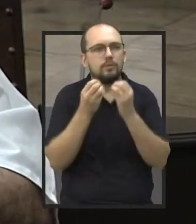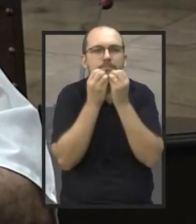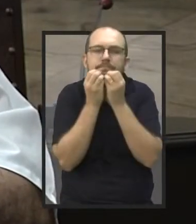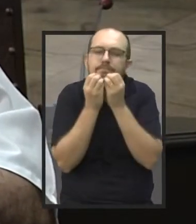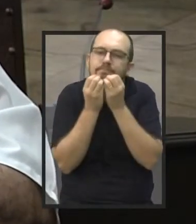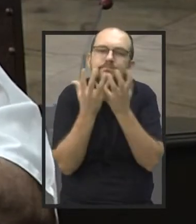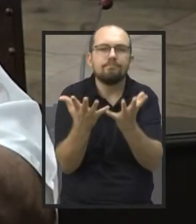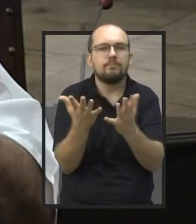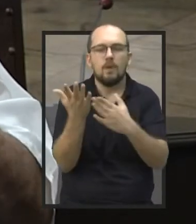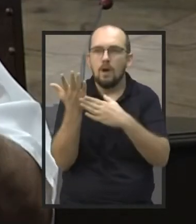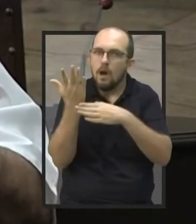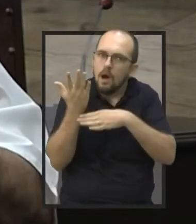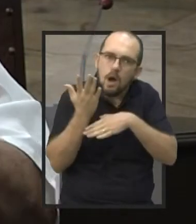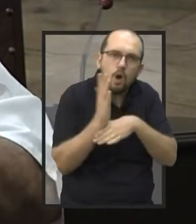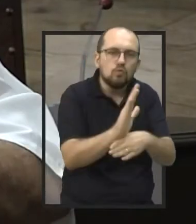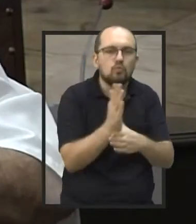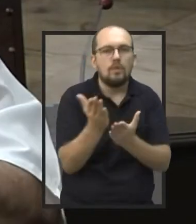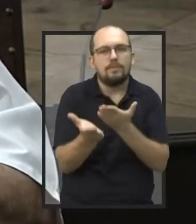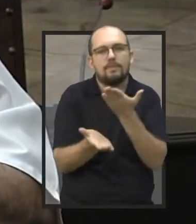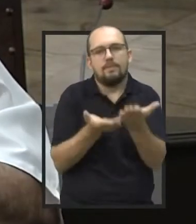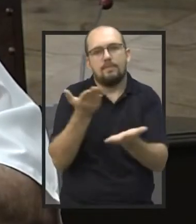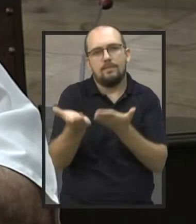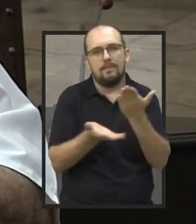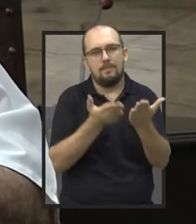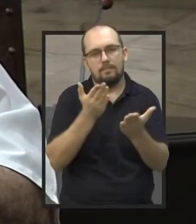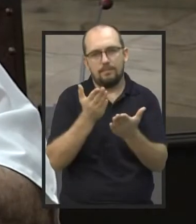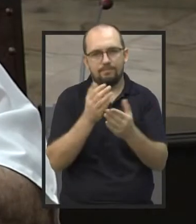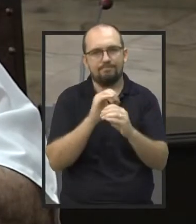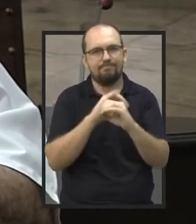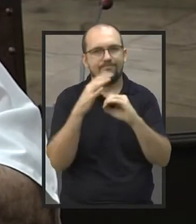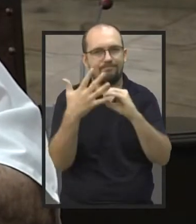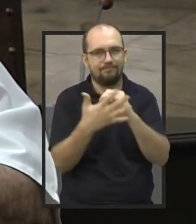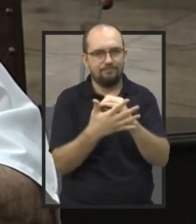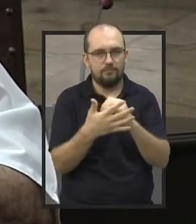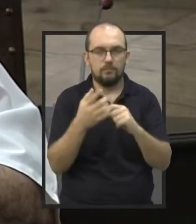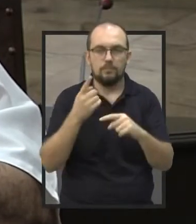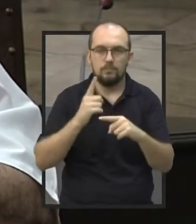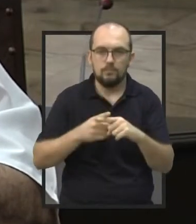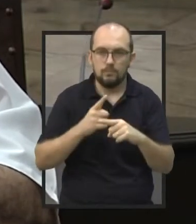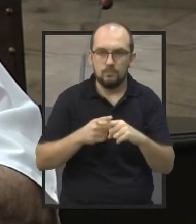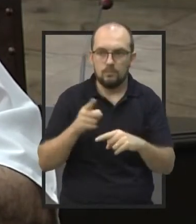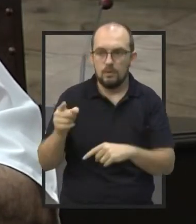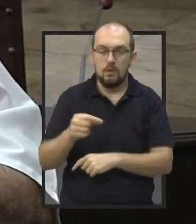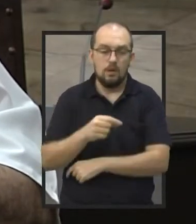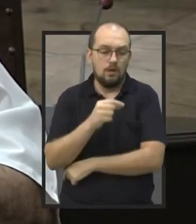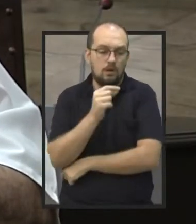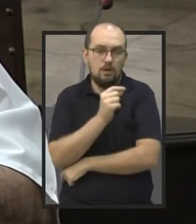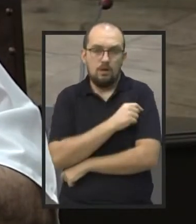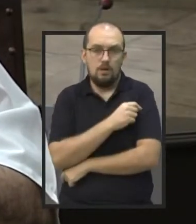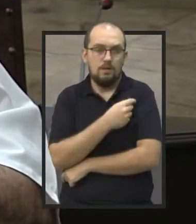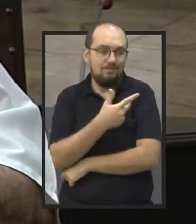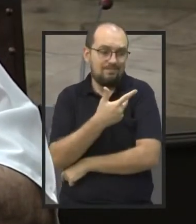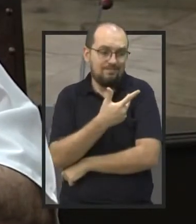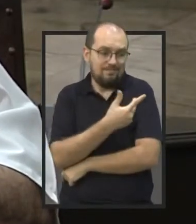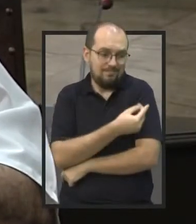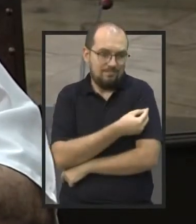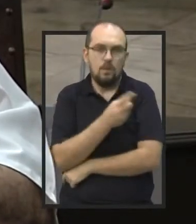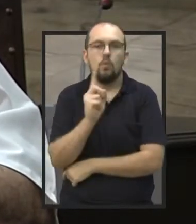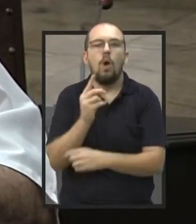da Covid, porque ela não cura, mas ela